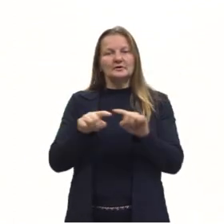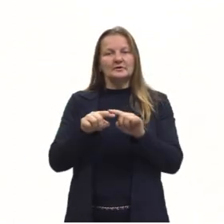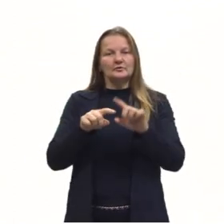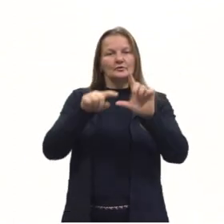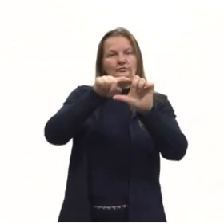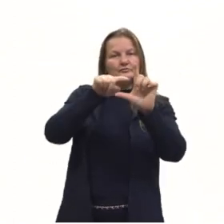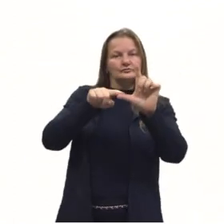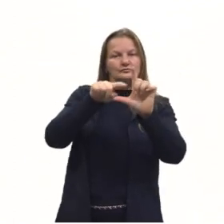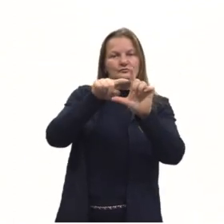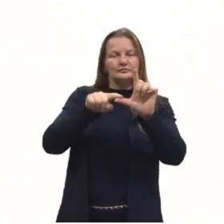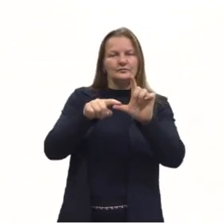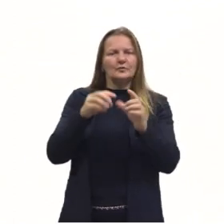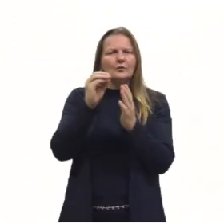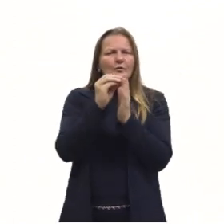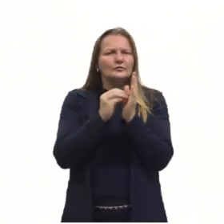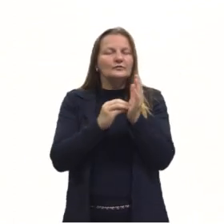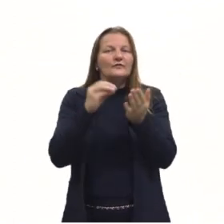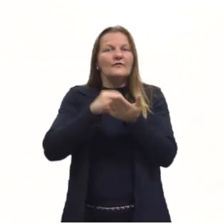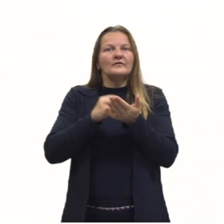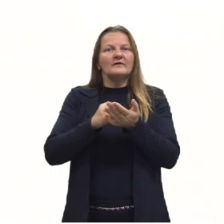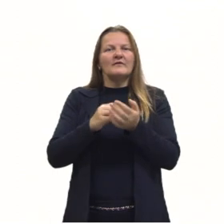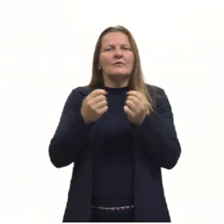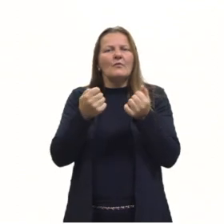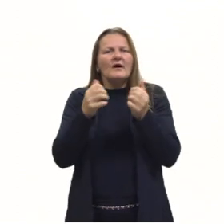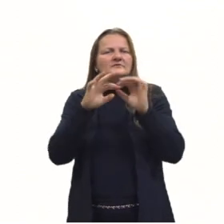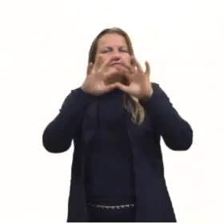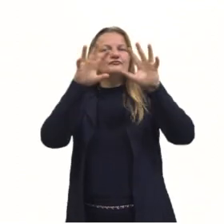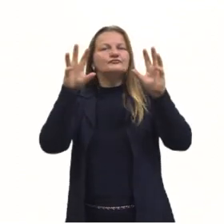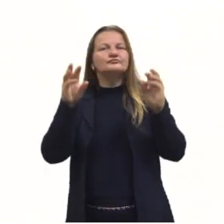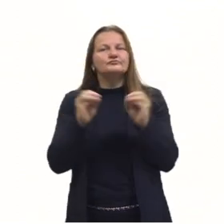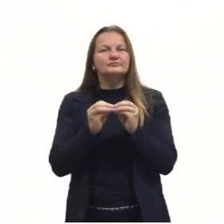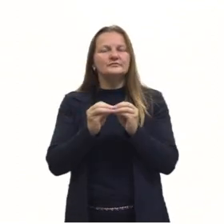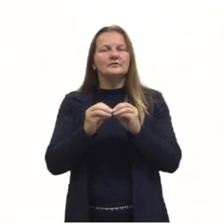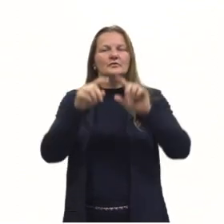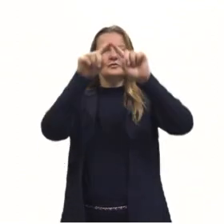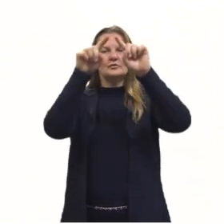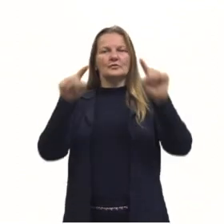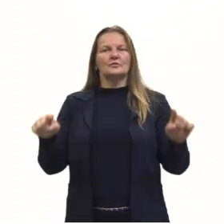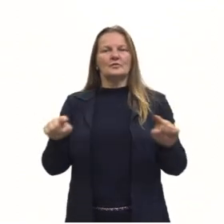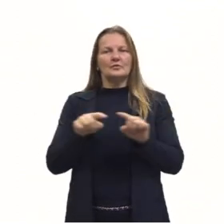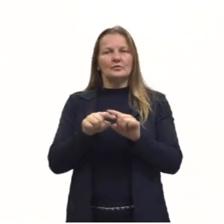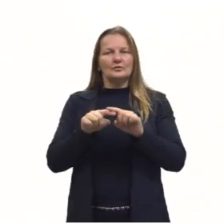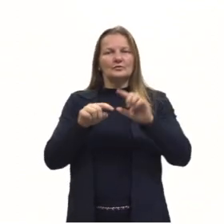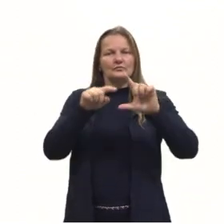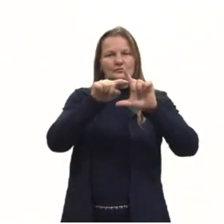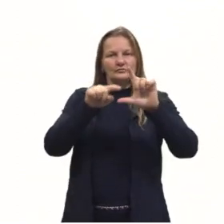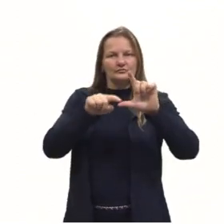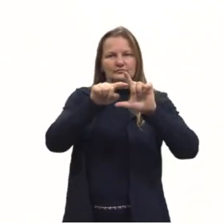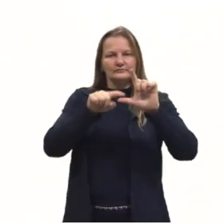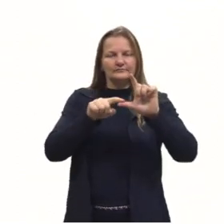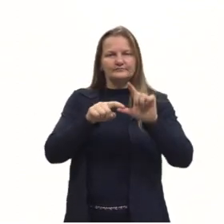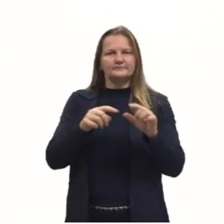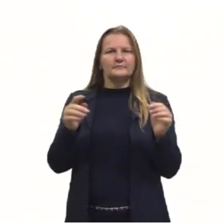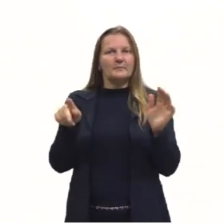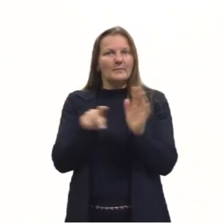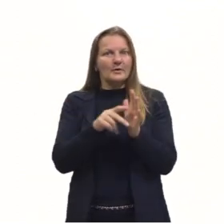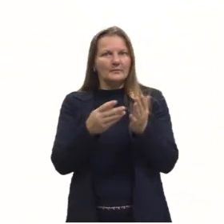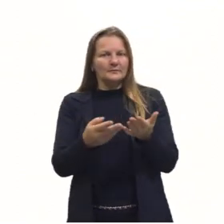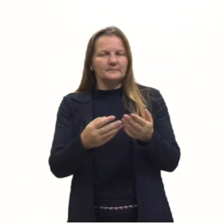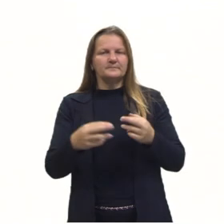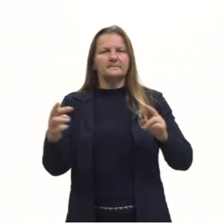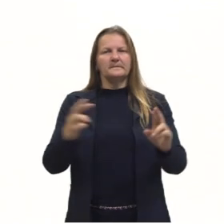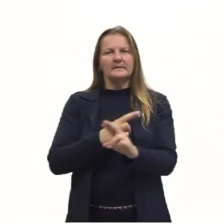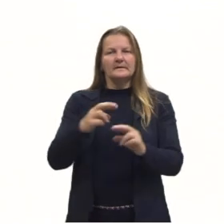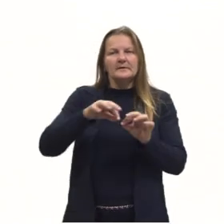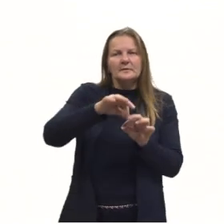conteúdo que faltava assim para a gente finalizar a questão do triângulo retângulo em si, tá? As relações